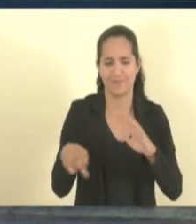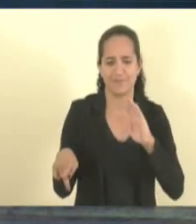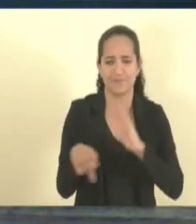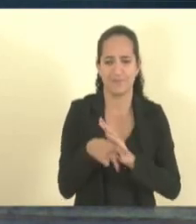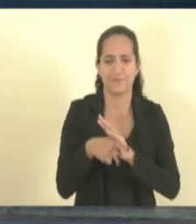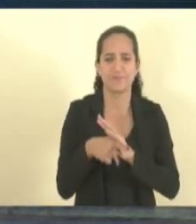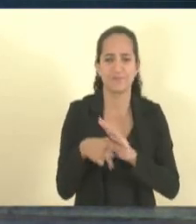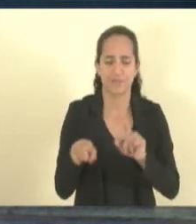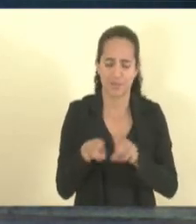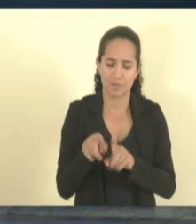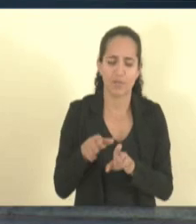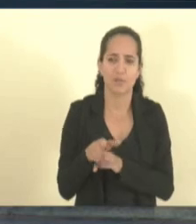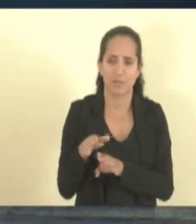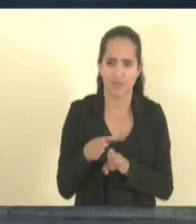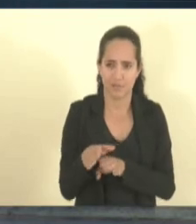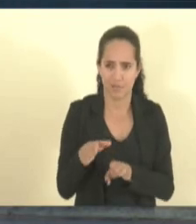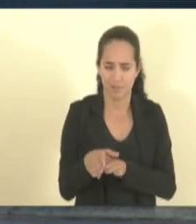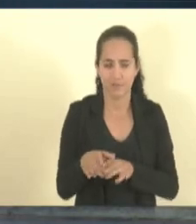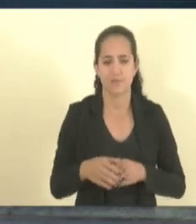também orientado.